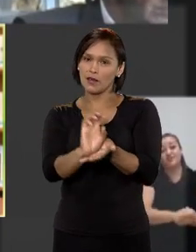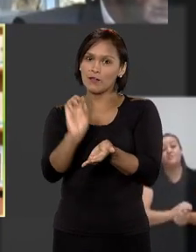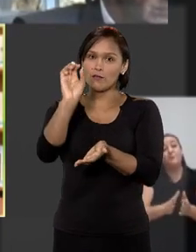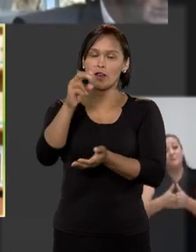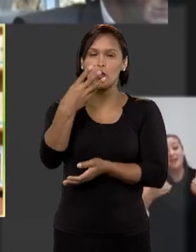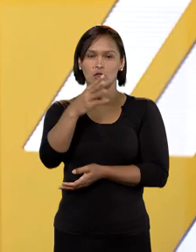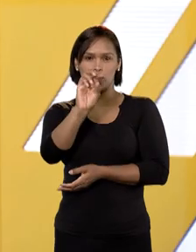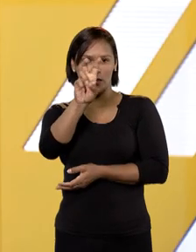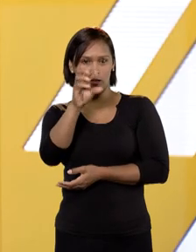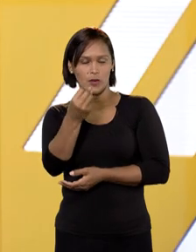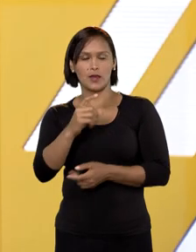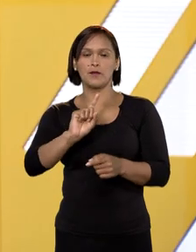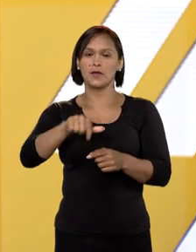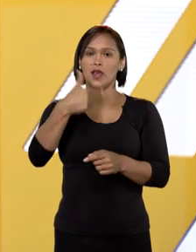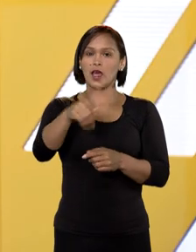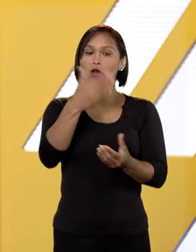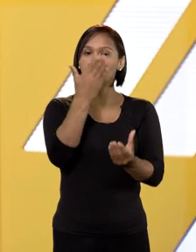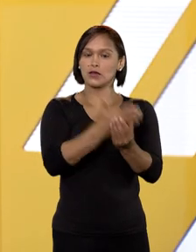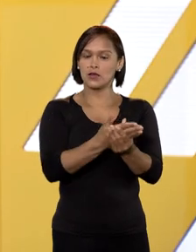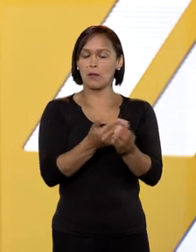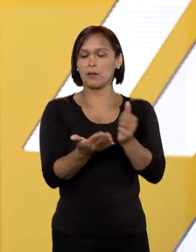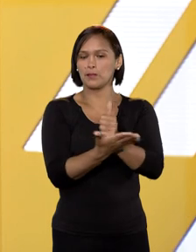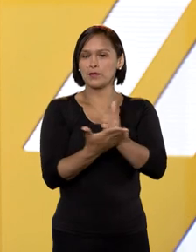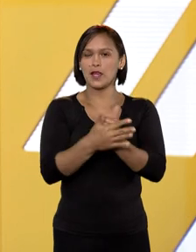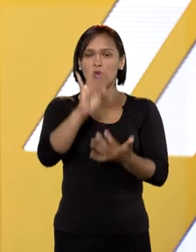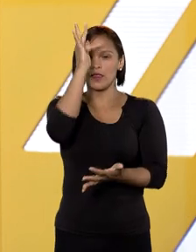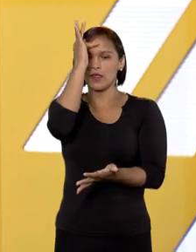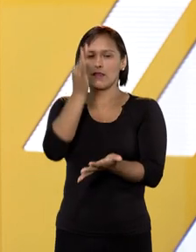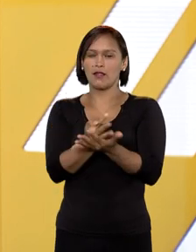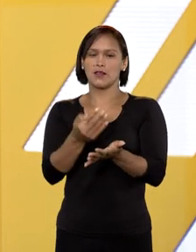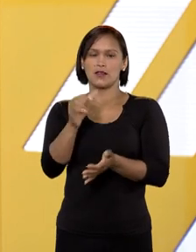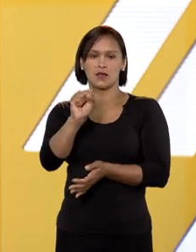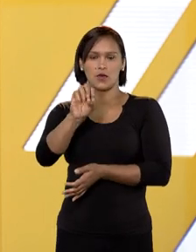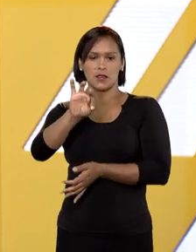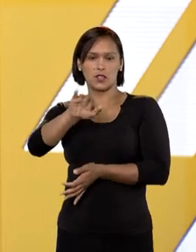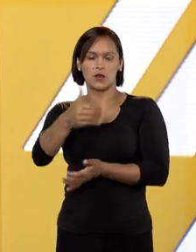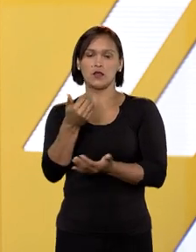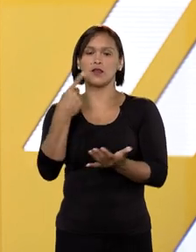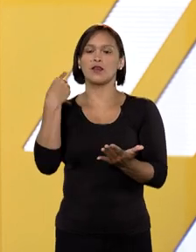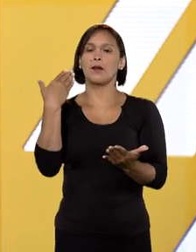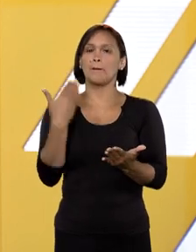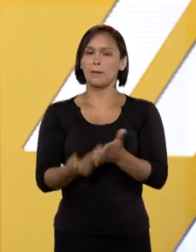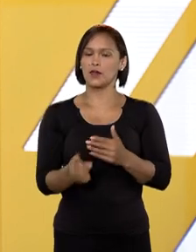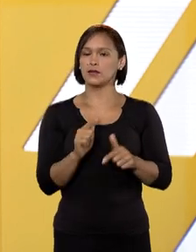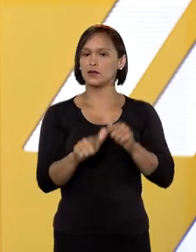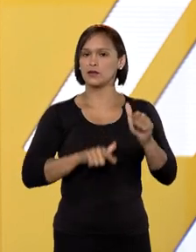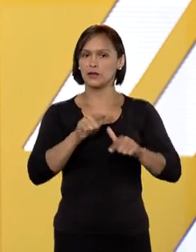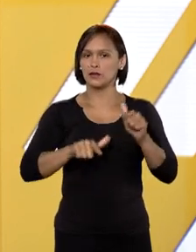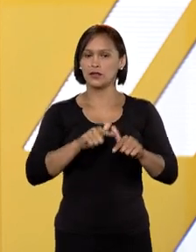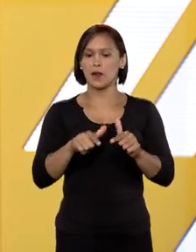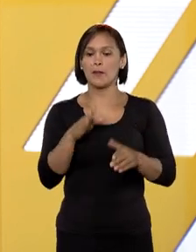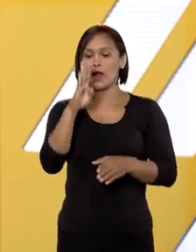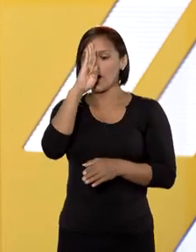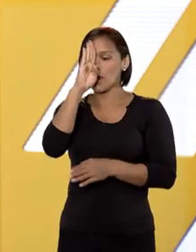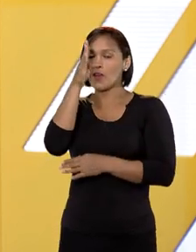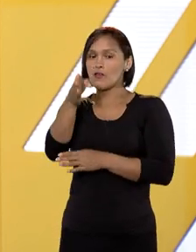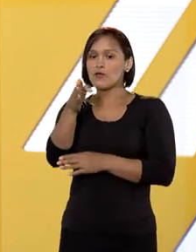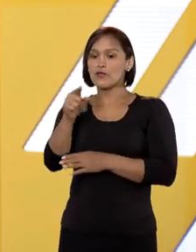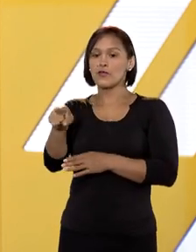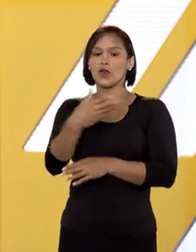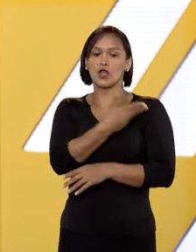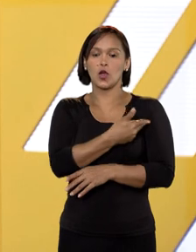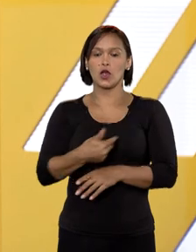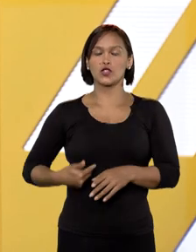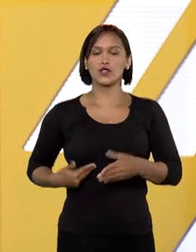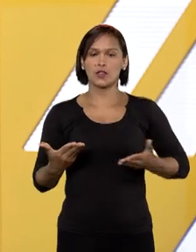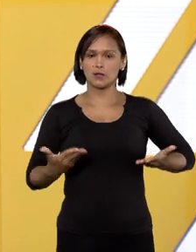indenização. Em outro julgamento, baseado na tese do STJ de que a perda do cargo se refere àquele que